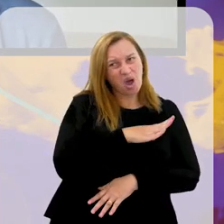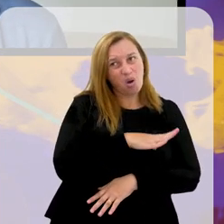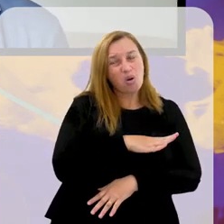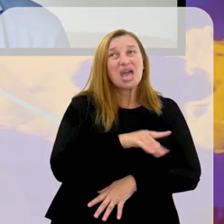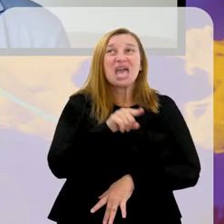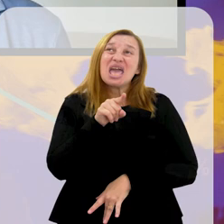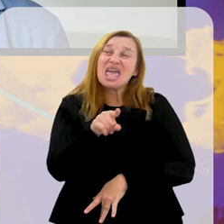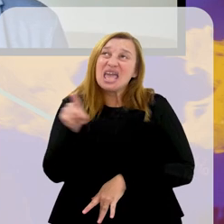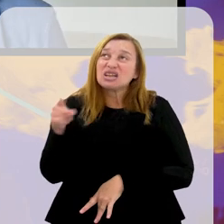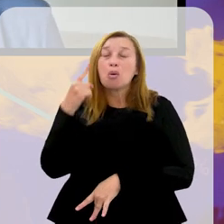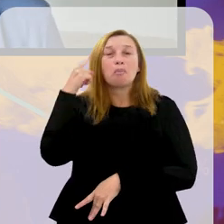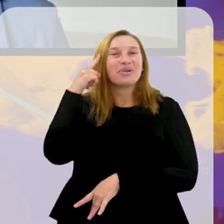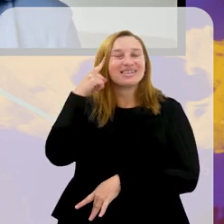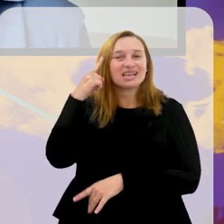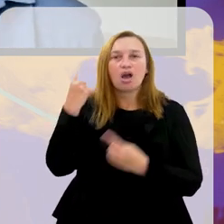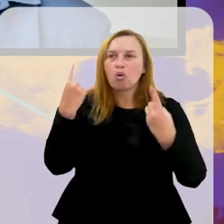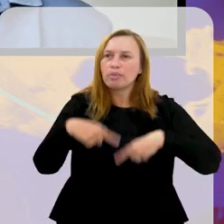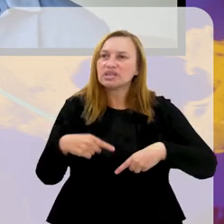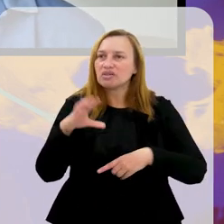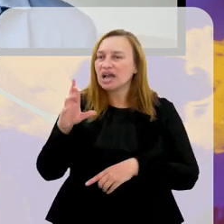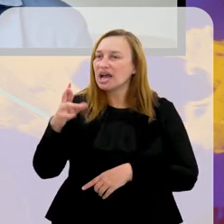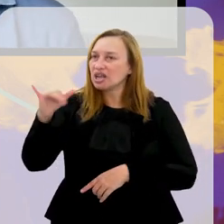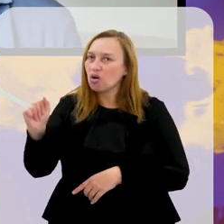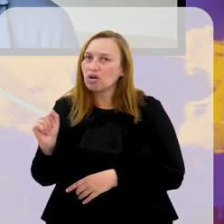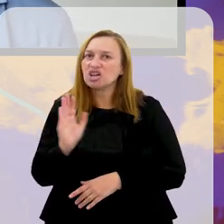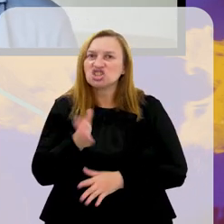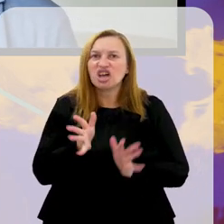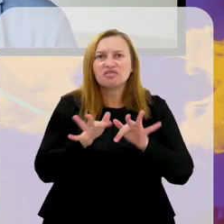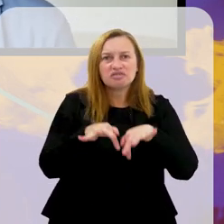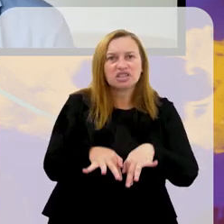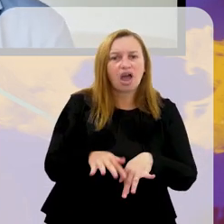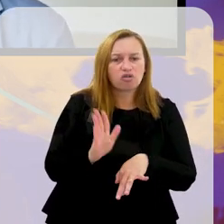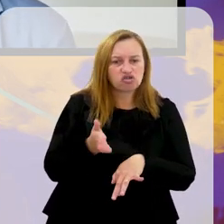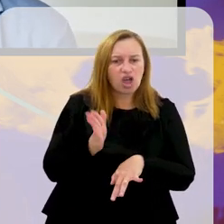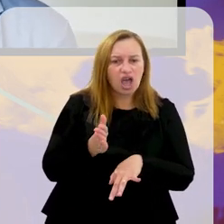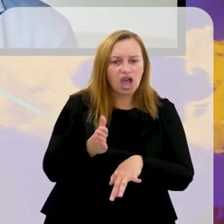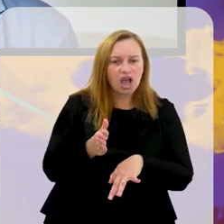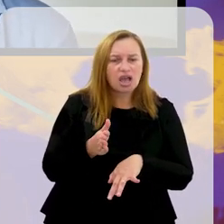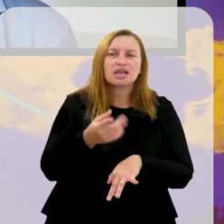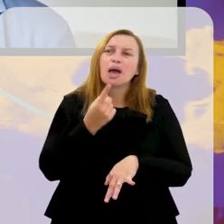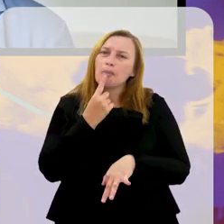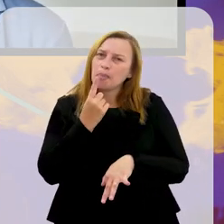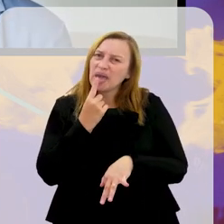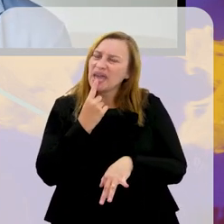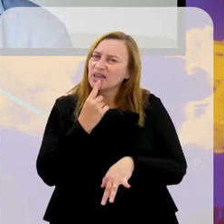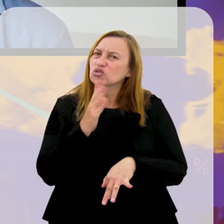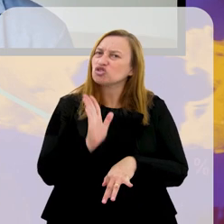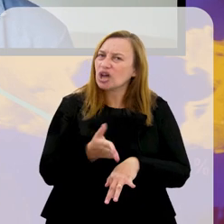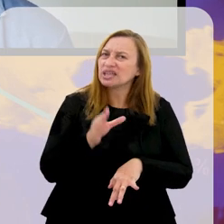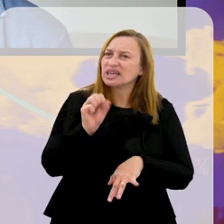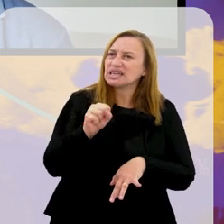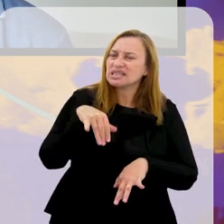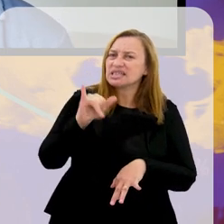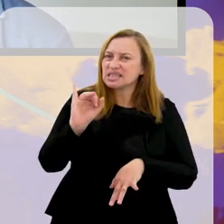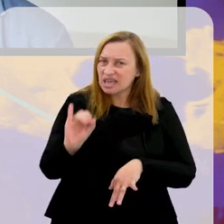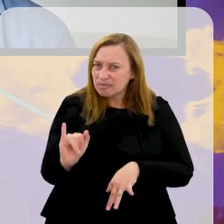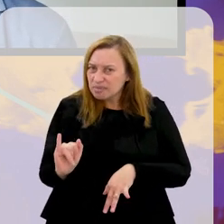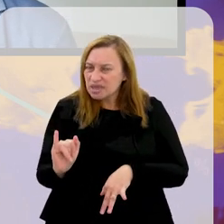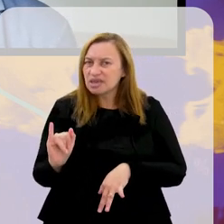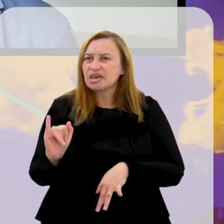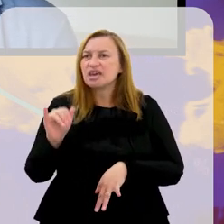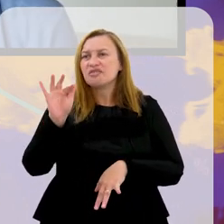cima da hora. Eles vão pensar no... O Campeonato Carioca está caminhando para a fase final agora. Já estamos perto da semifinal